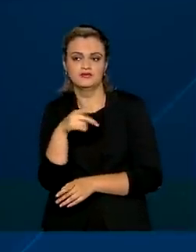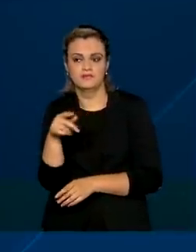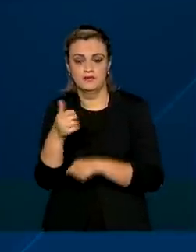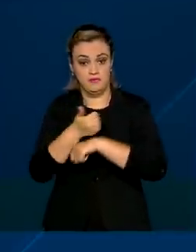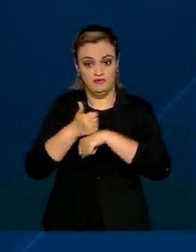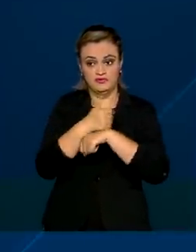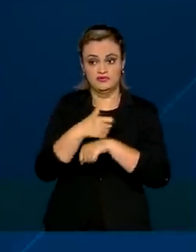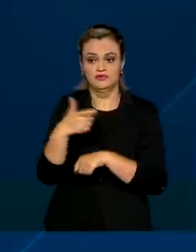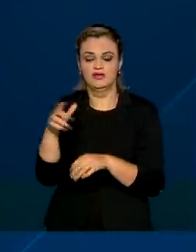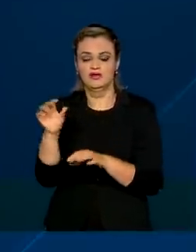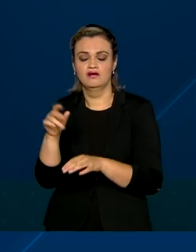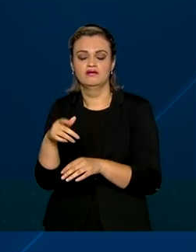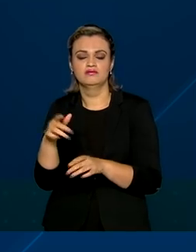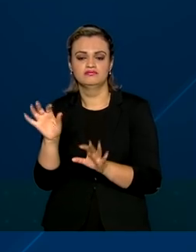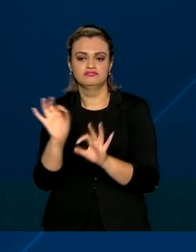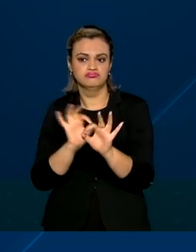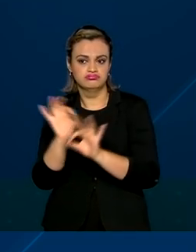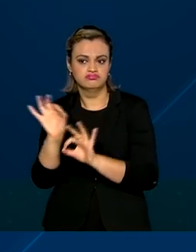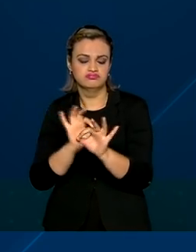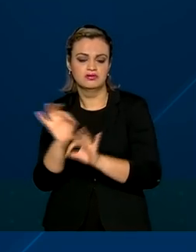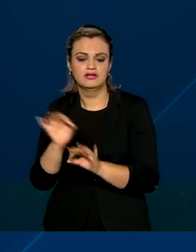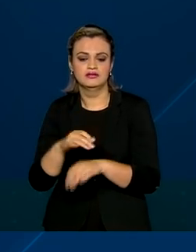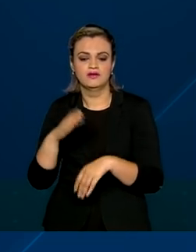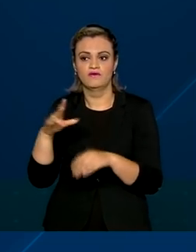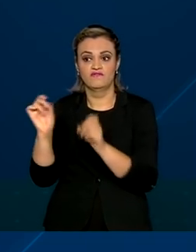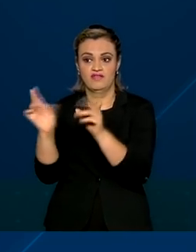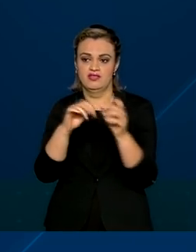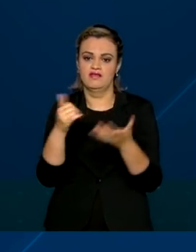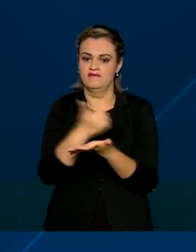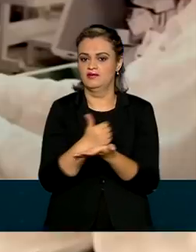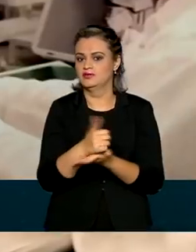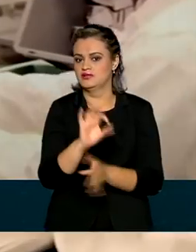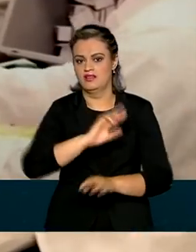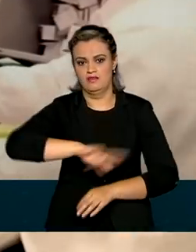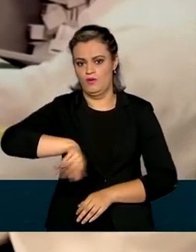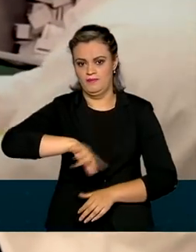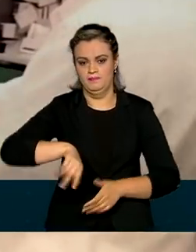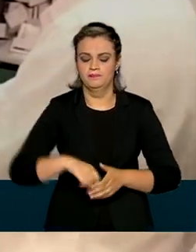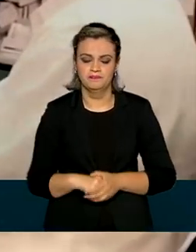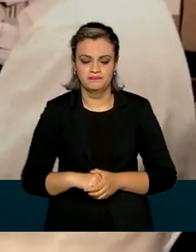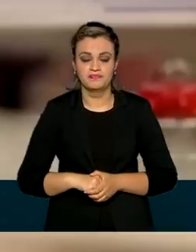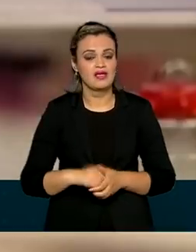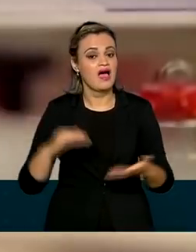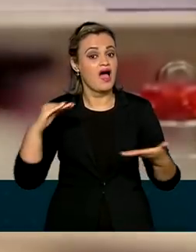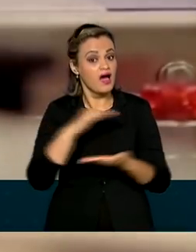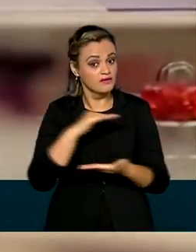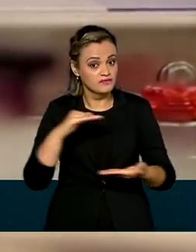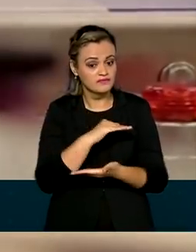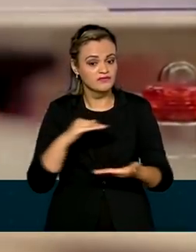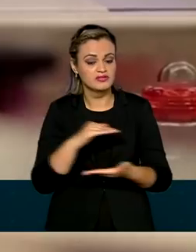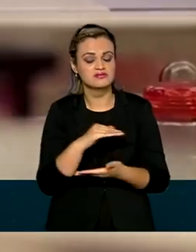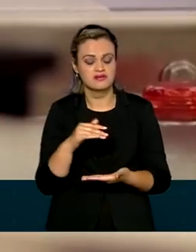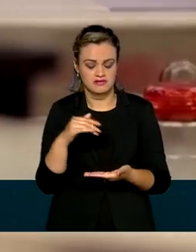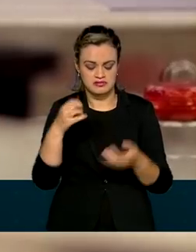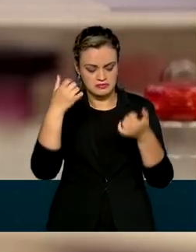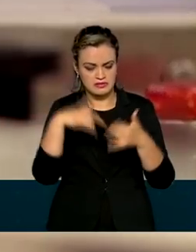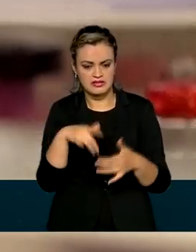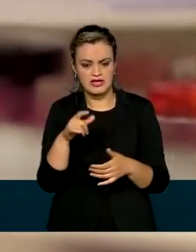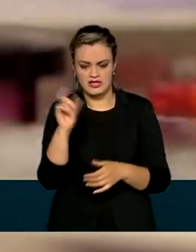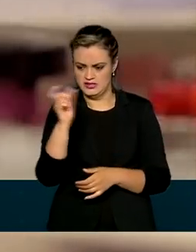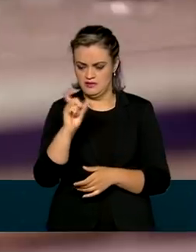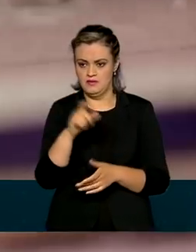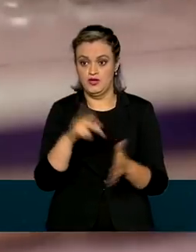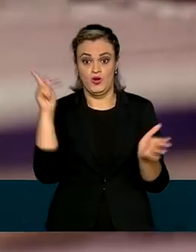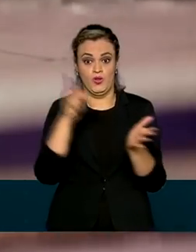saúde que possa administrar esse medicamento, então ele não vai ser comercializado em farmácia. Segundo a Anvisa, o medicamento não apresentou eficácia